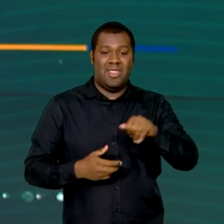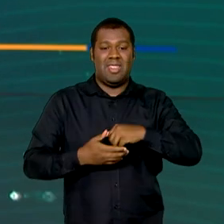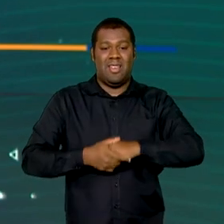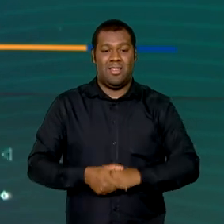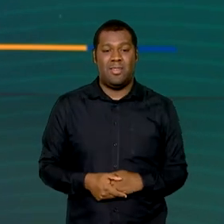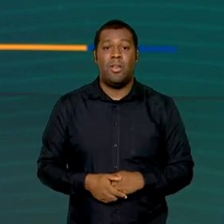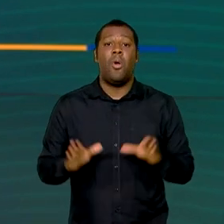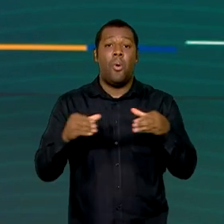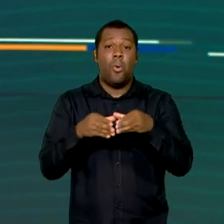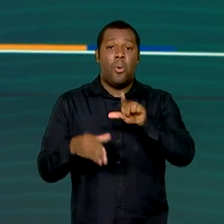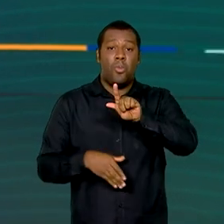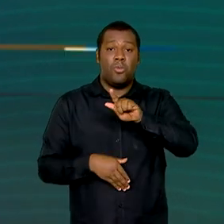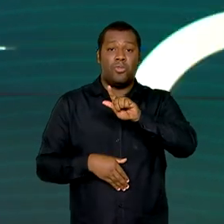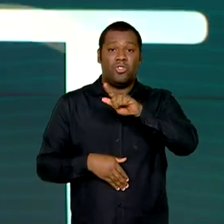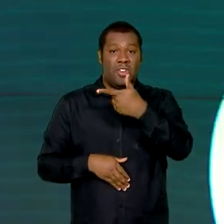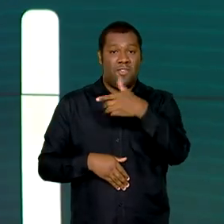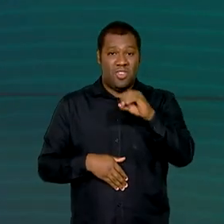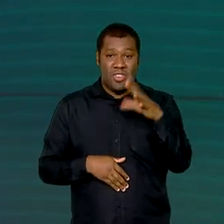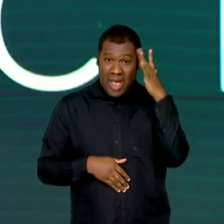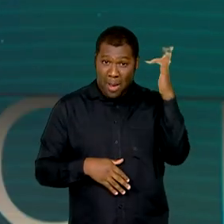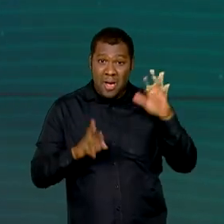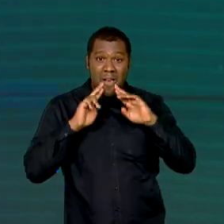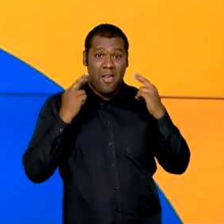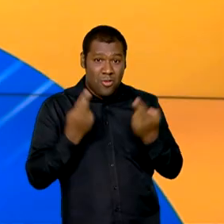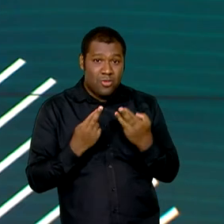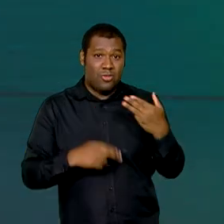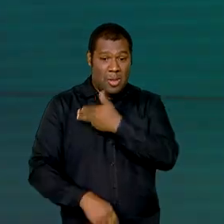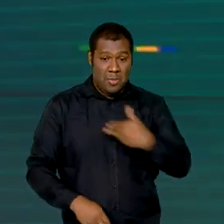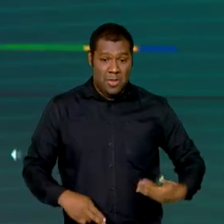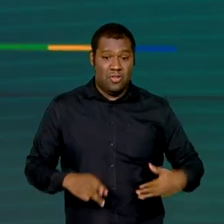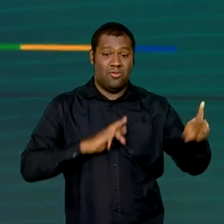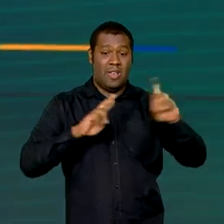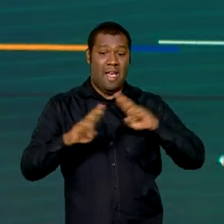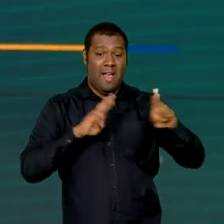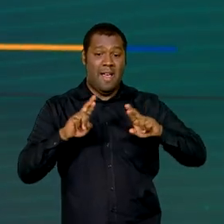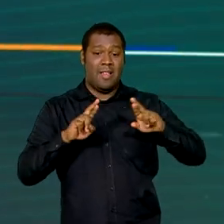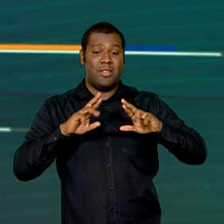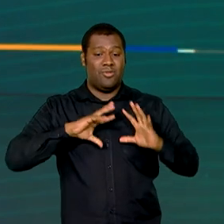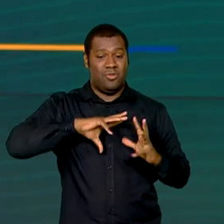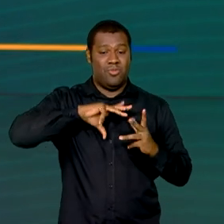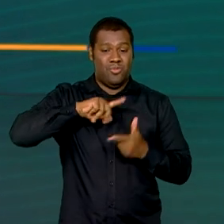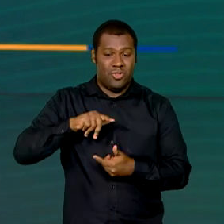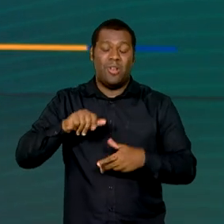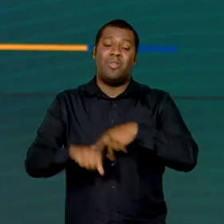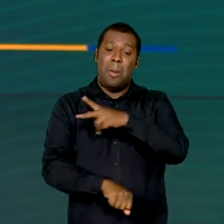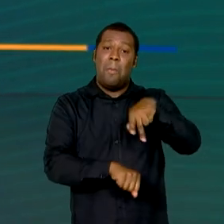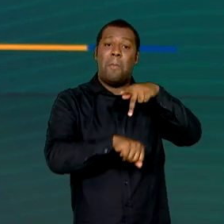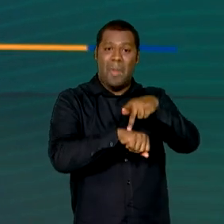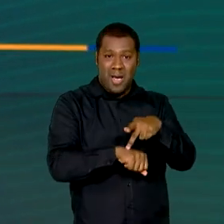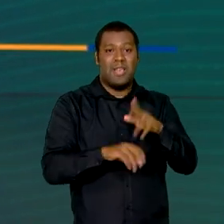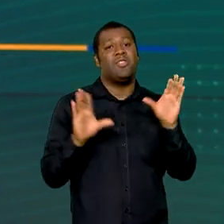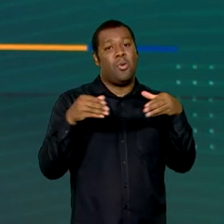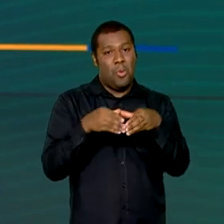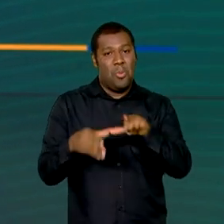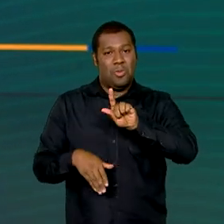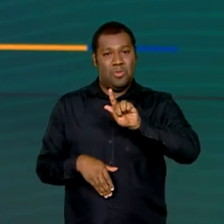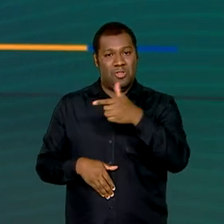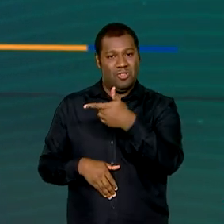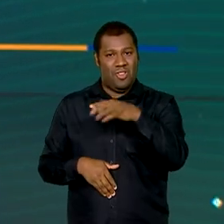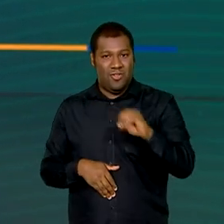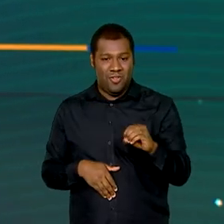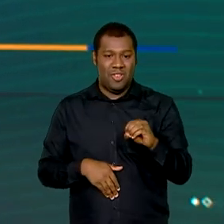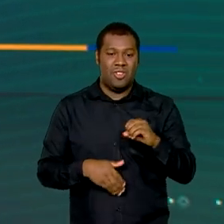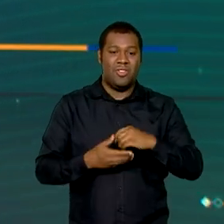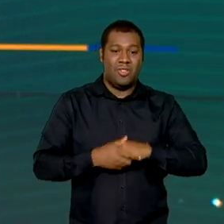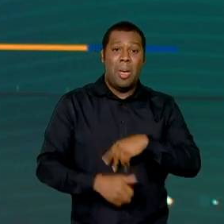O G20 reúne amanhã no Rio de Janeiro os ministros das relações exteriores dos países membros do grupo formado pelas